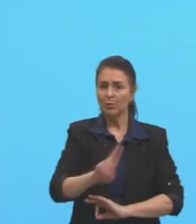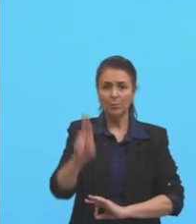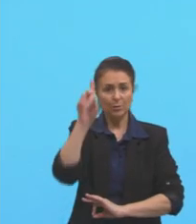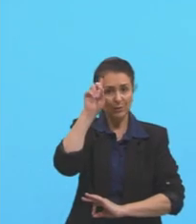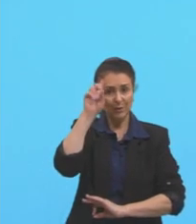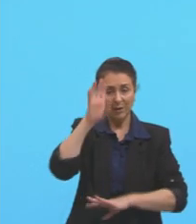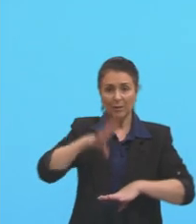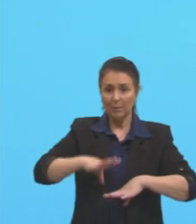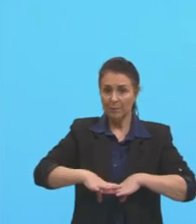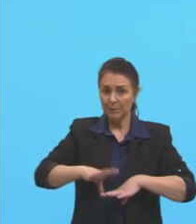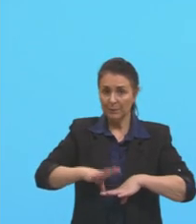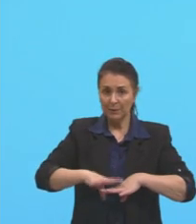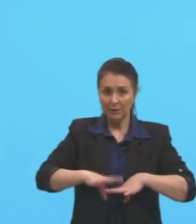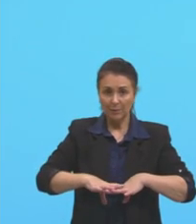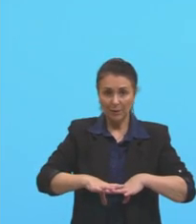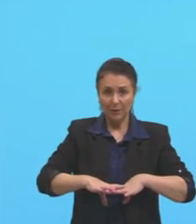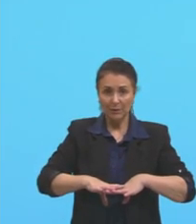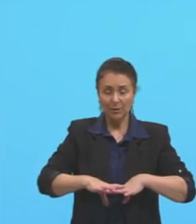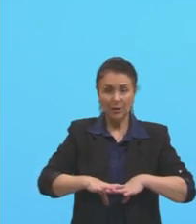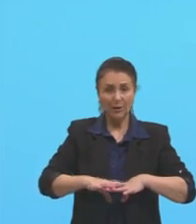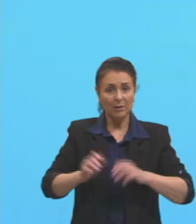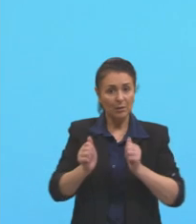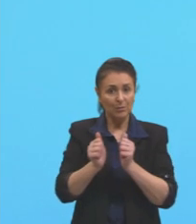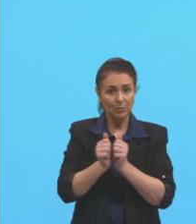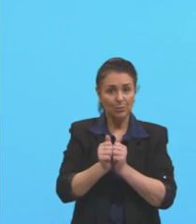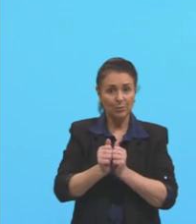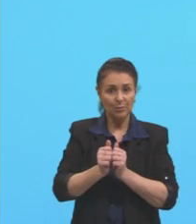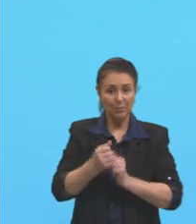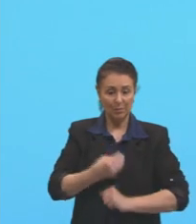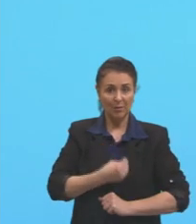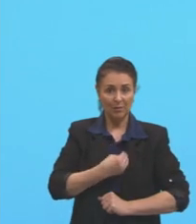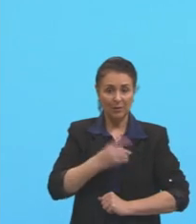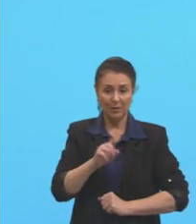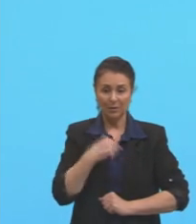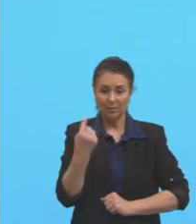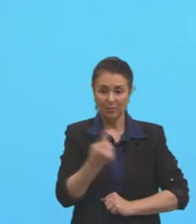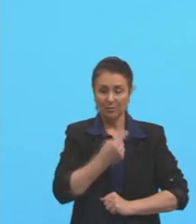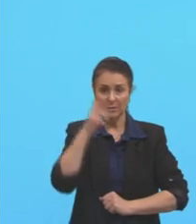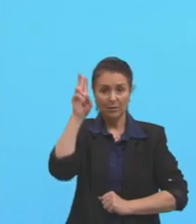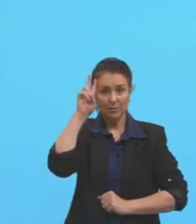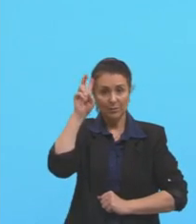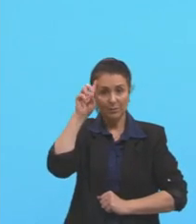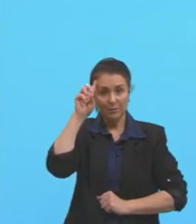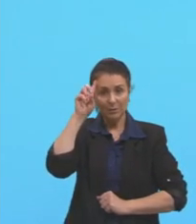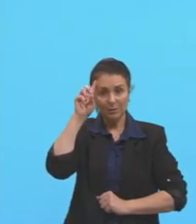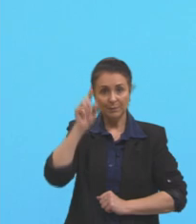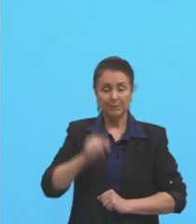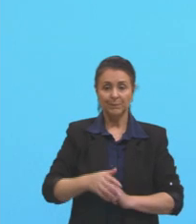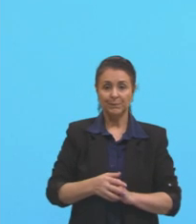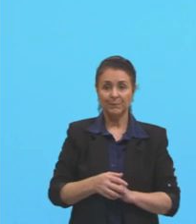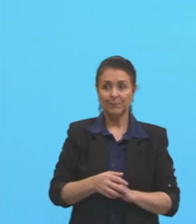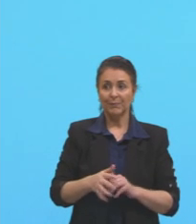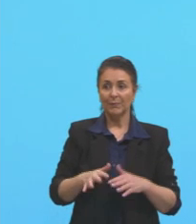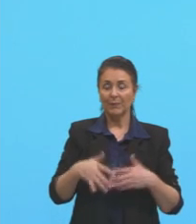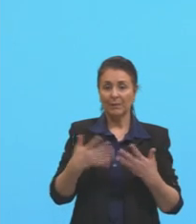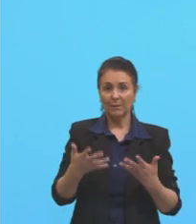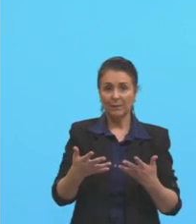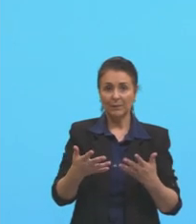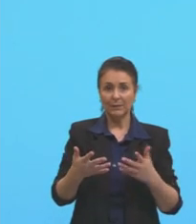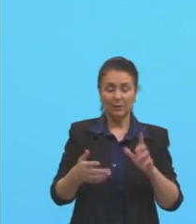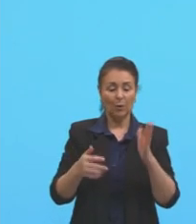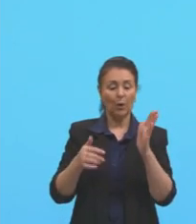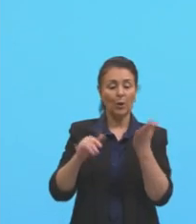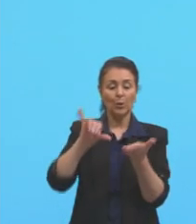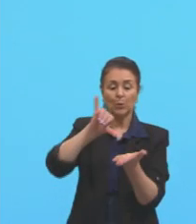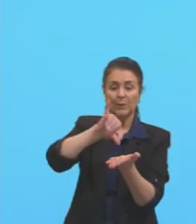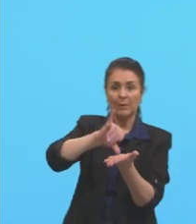a matemática, ela está totalmente associada, então, ao que a gente faz no dia a dia, às coisas do cotidiano. aqui bem no